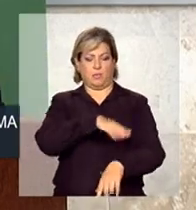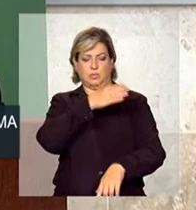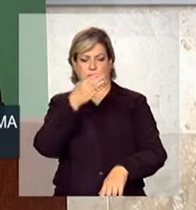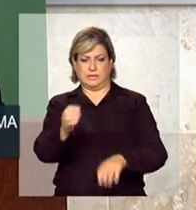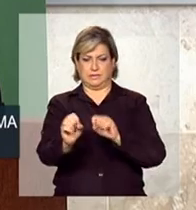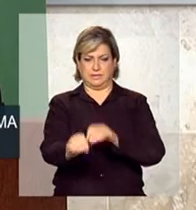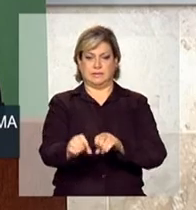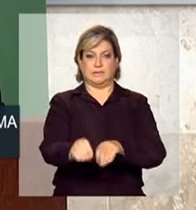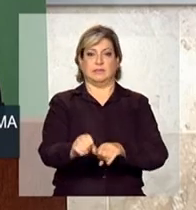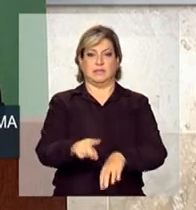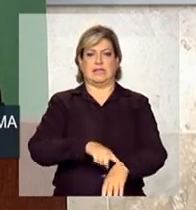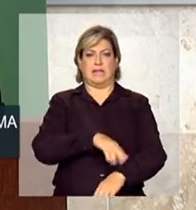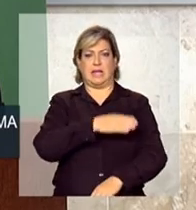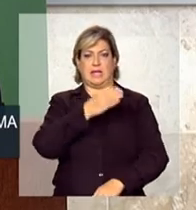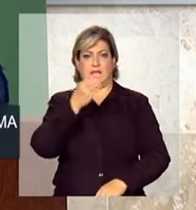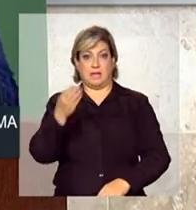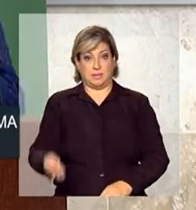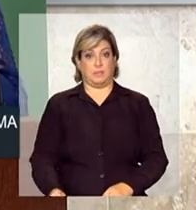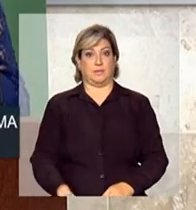educação.